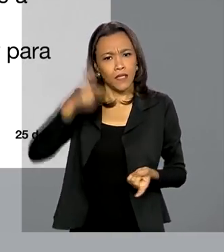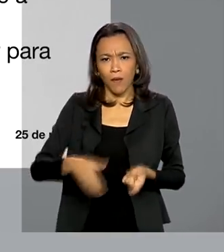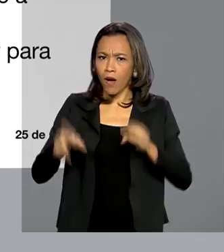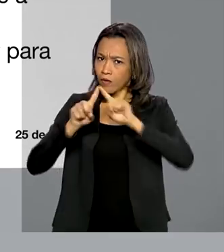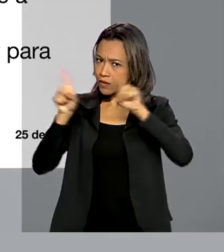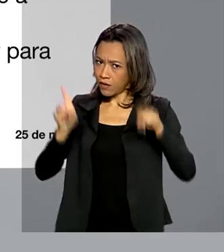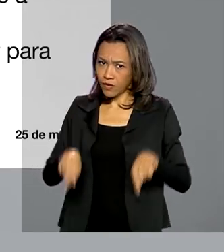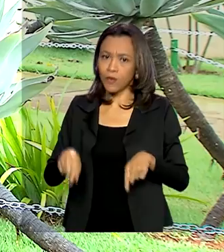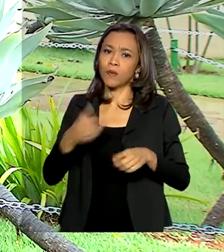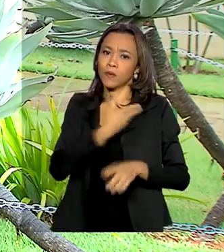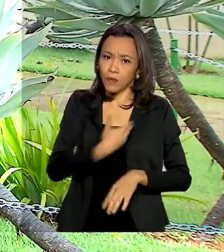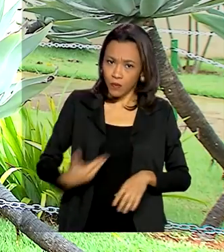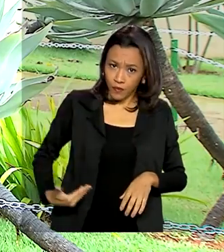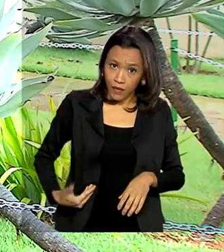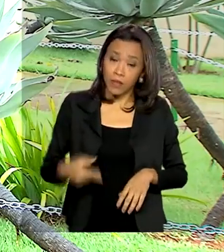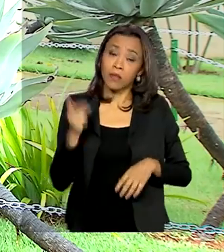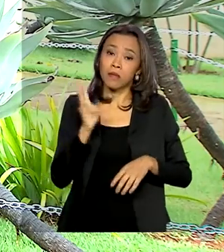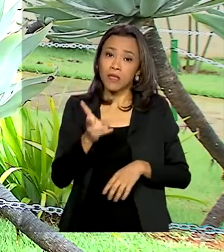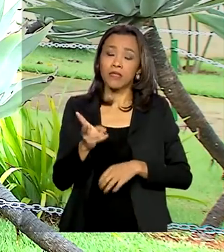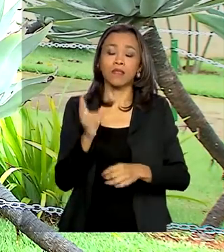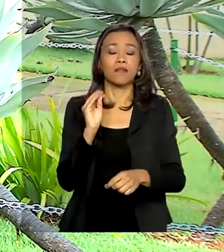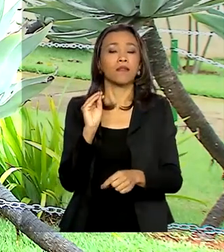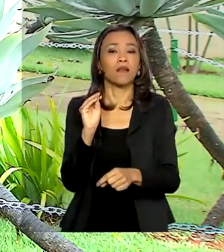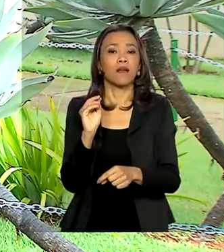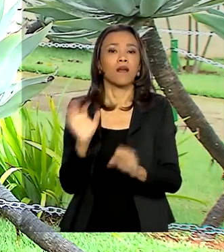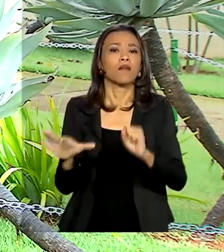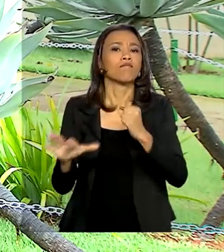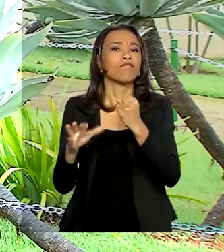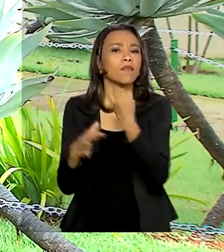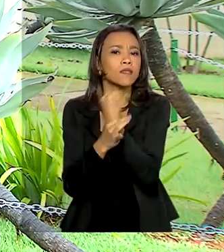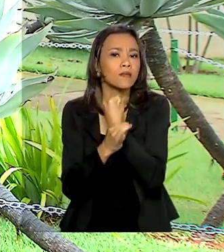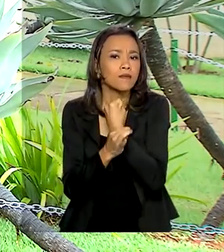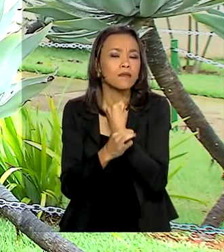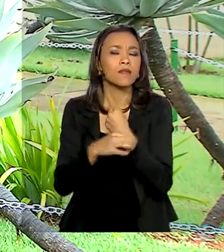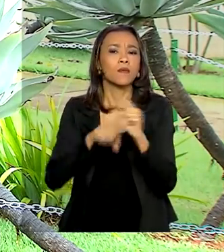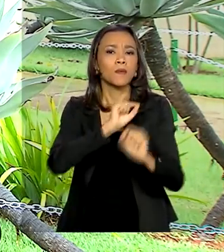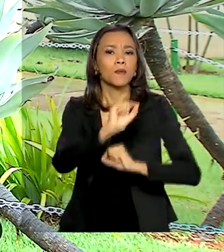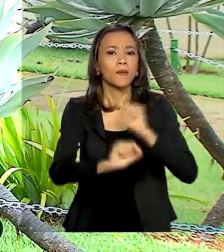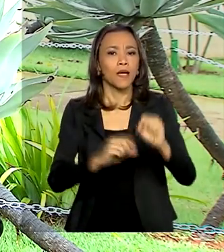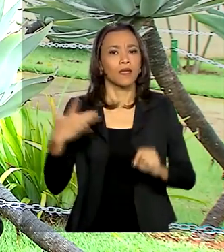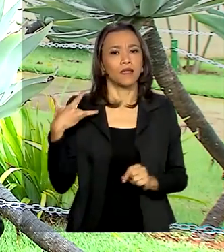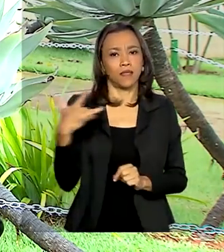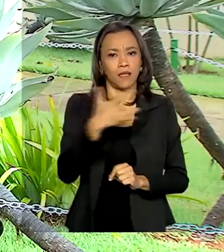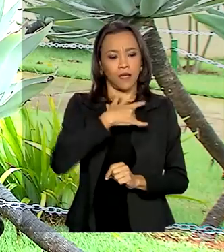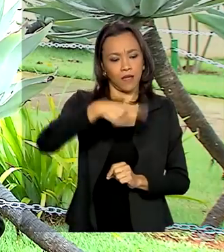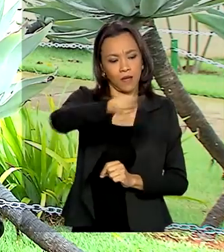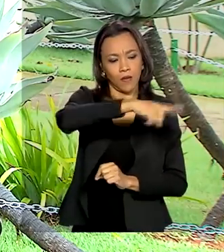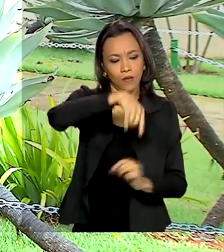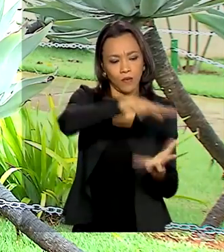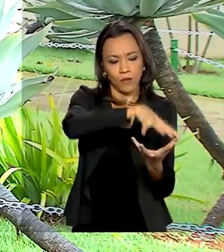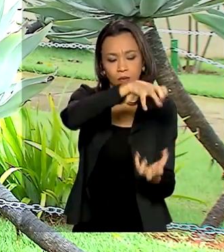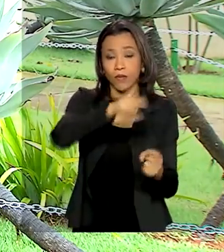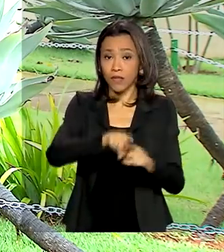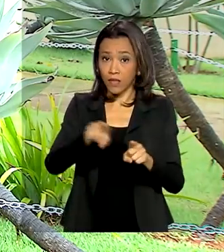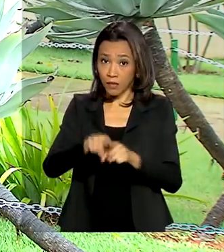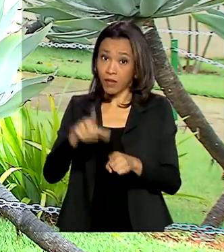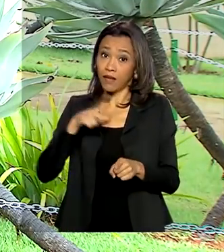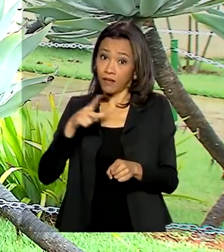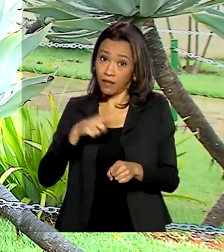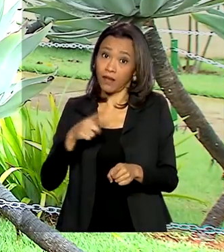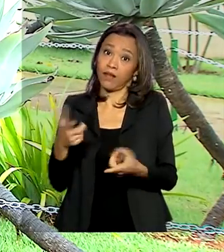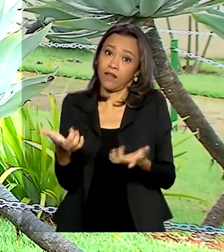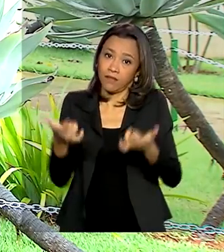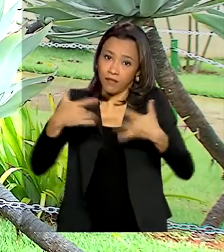servidores públicos. Devem ser preservadas, segundo o presidente, nesse momento, a saúde dos idosos e portadores de comorbidades.